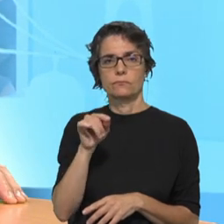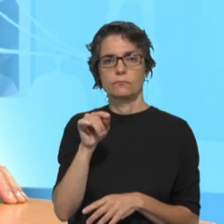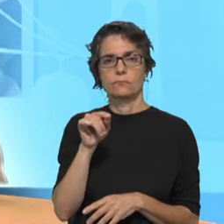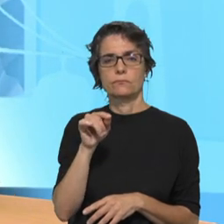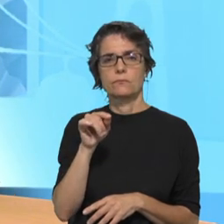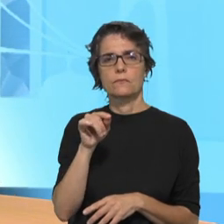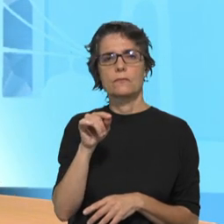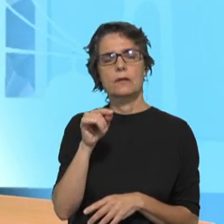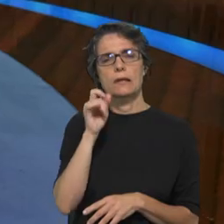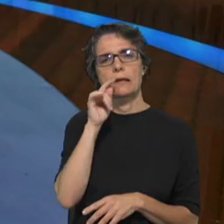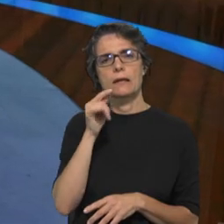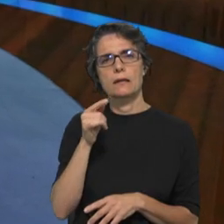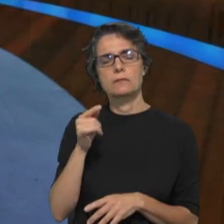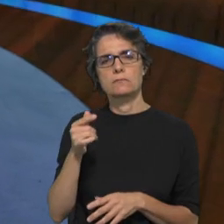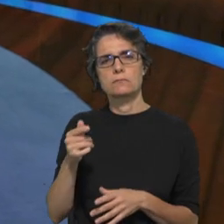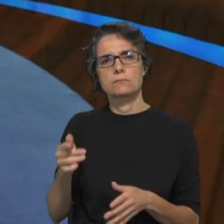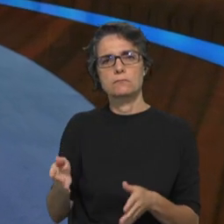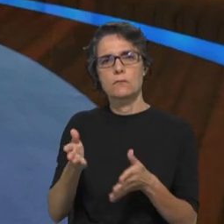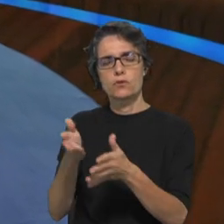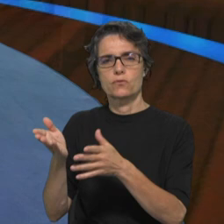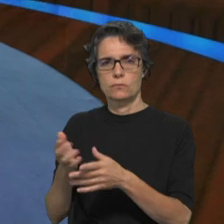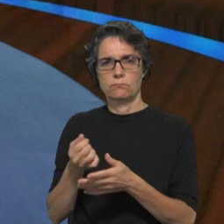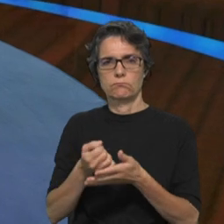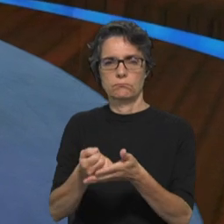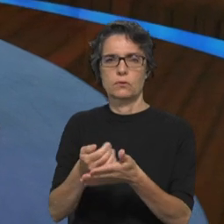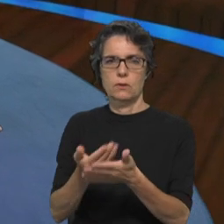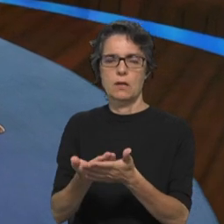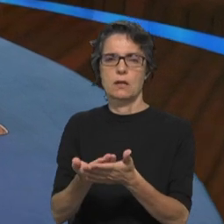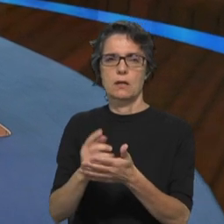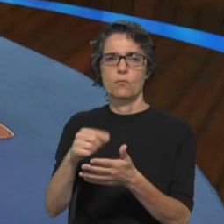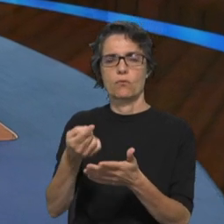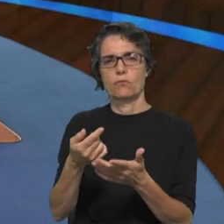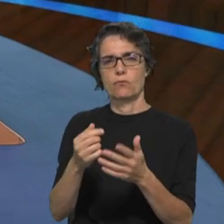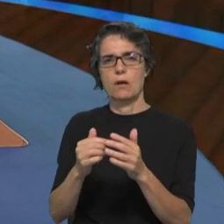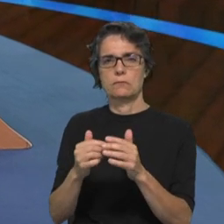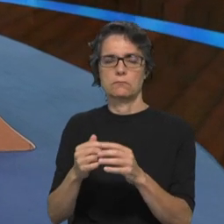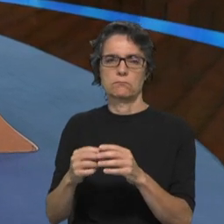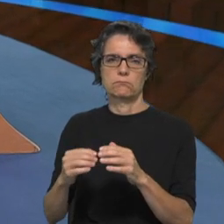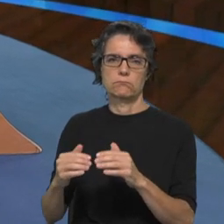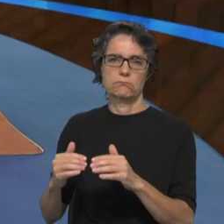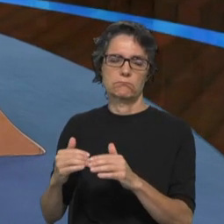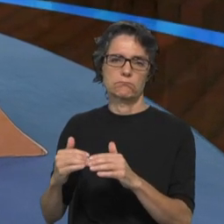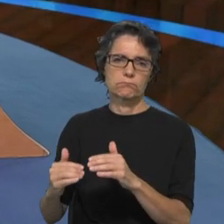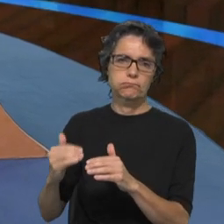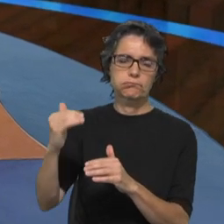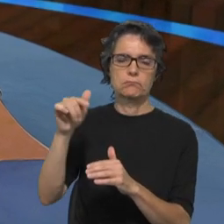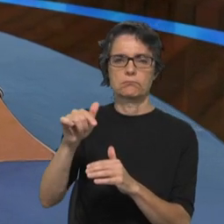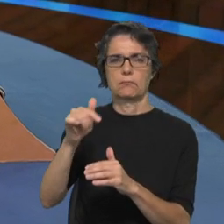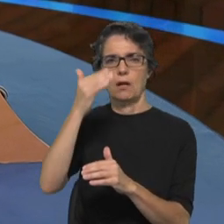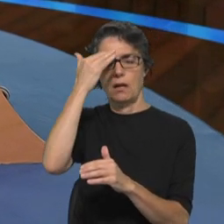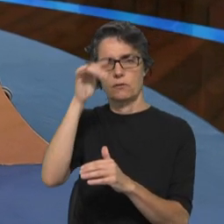outros a crescer. O sucesso do escotismo hoje, enfim, acredito que de outras associações juvenis e educativas,